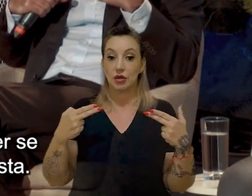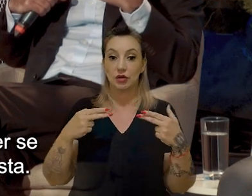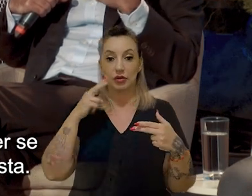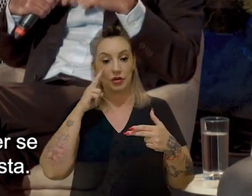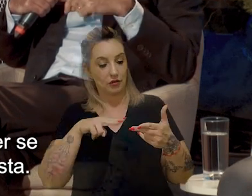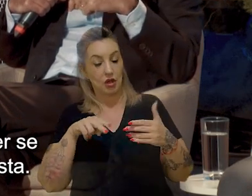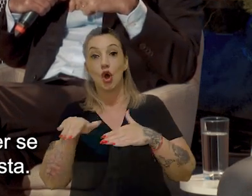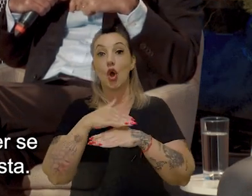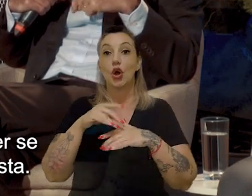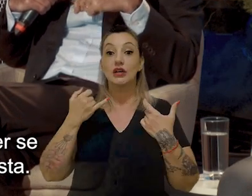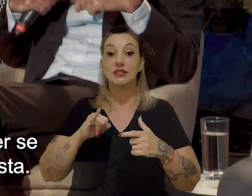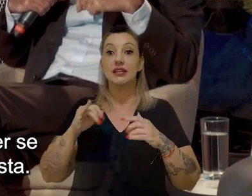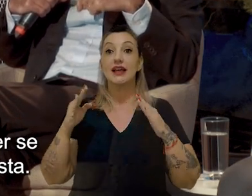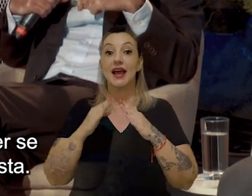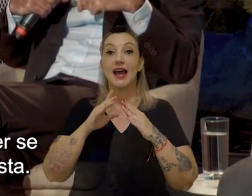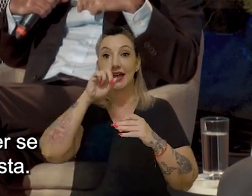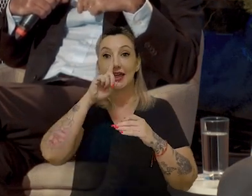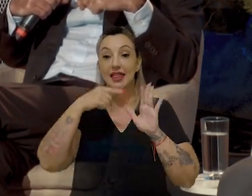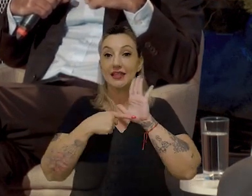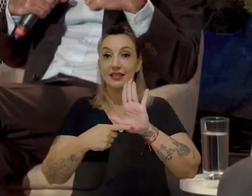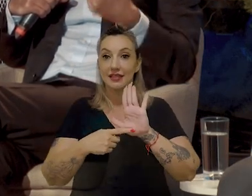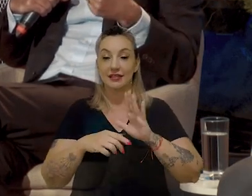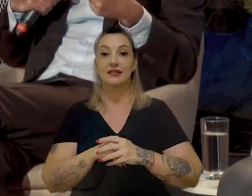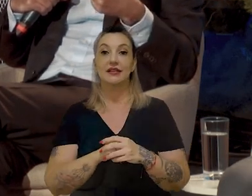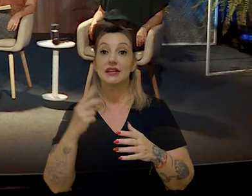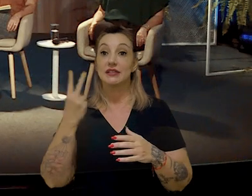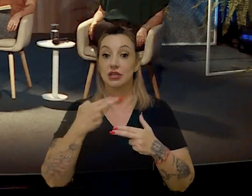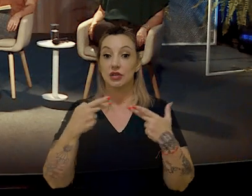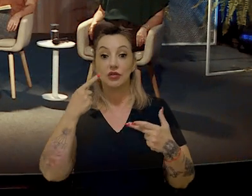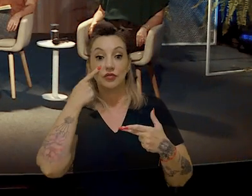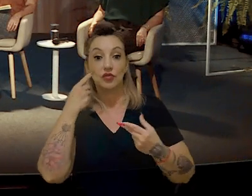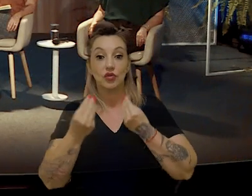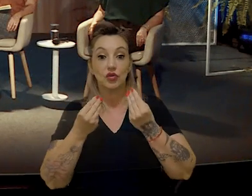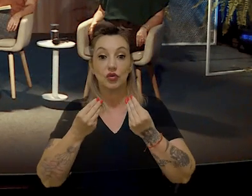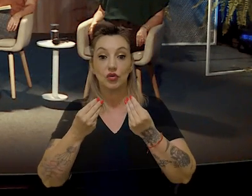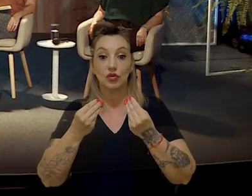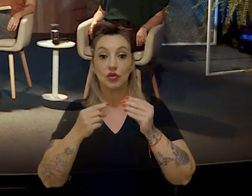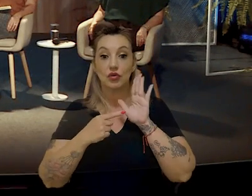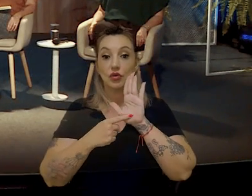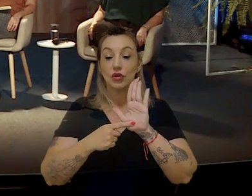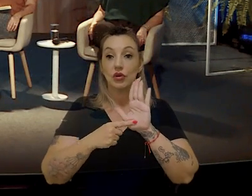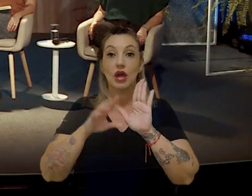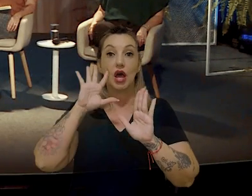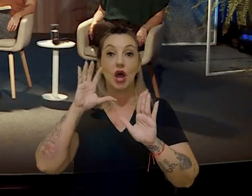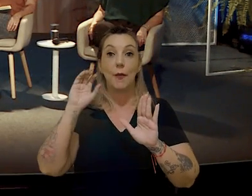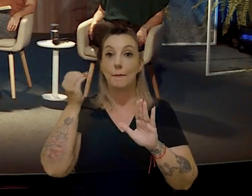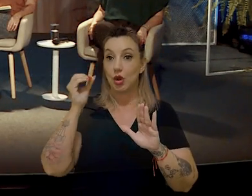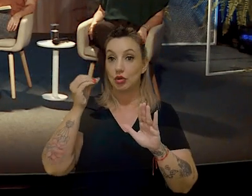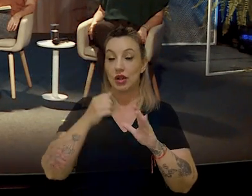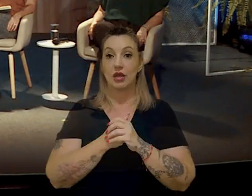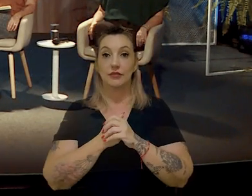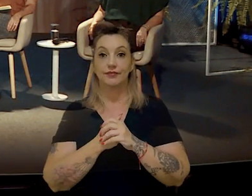deixa eu olhar o meu endereço para ver se a minha casa não está exposta. E a segunda coisa é, deixa eu ver como é que o modelo dizia que ia acontecer em Porto Alegre.